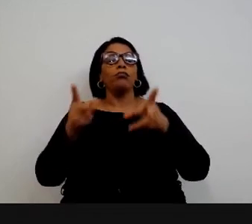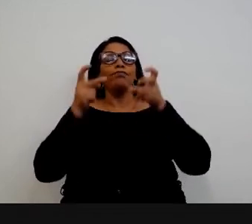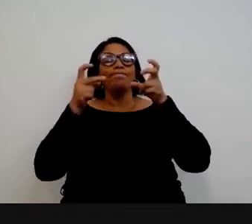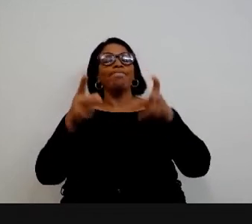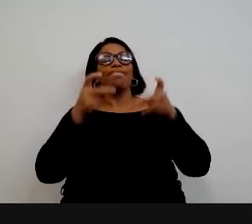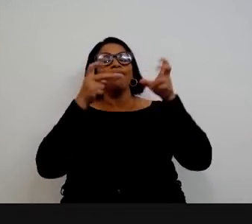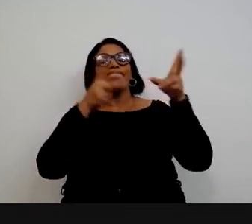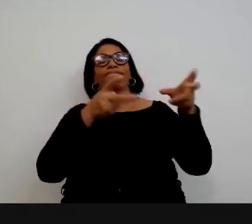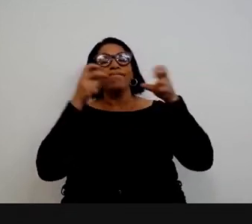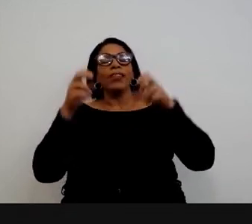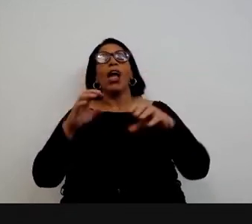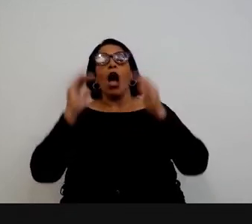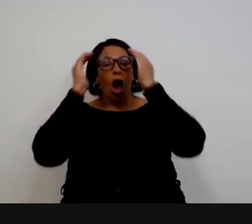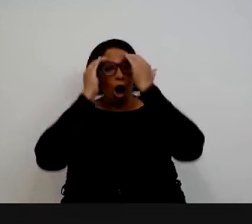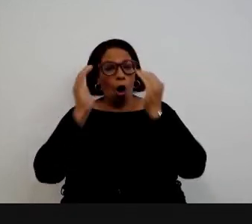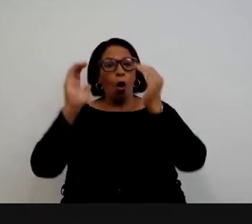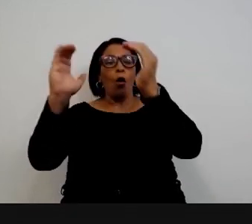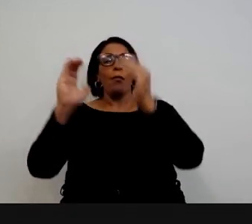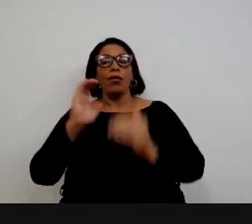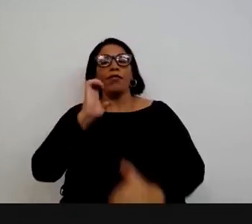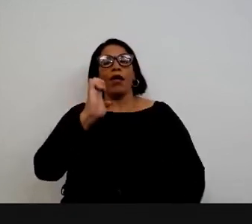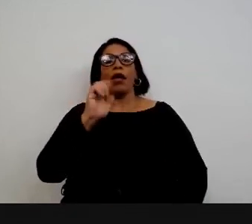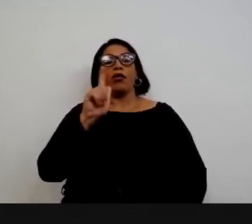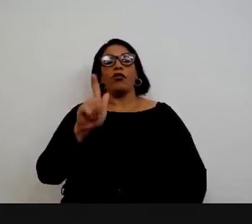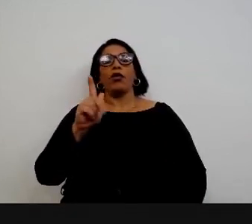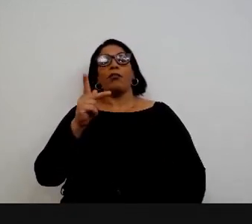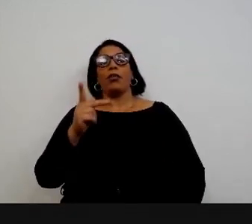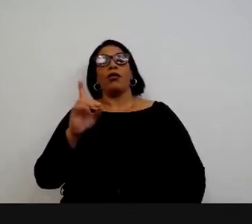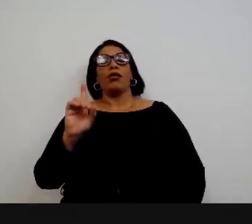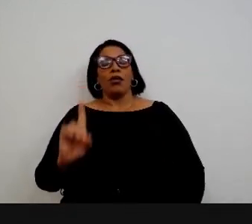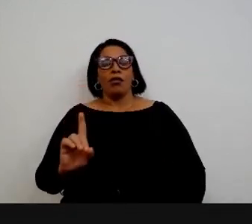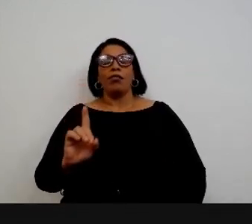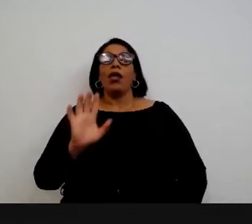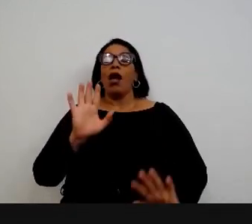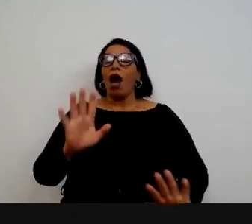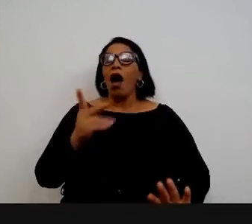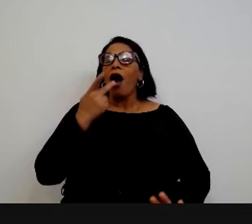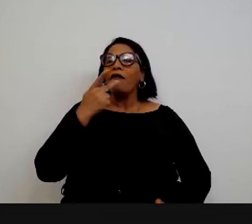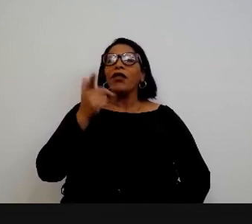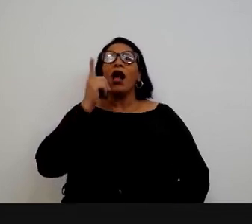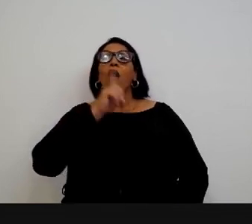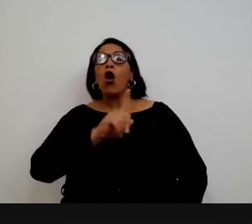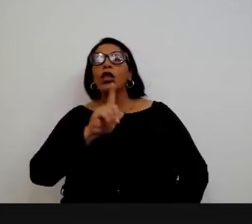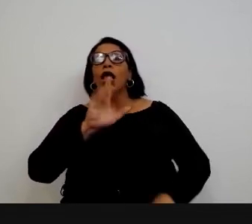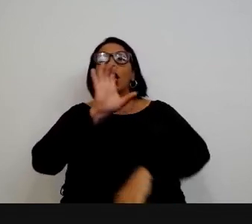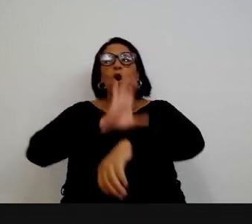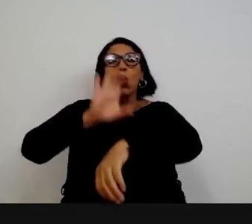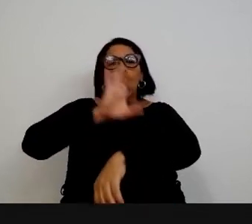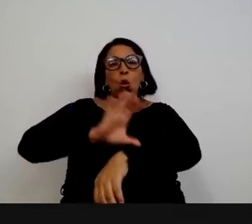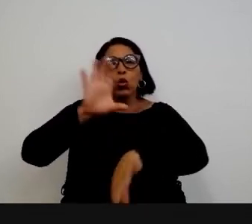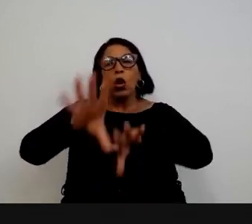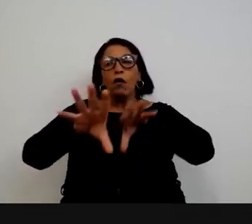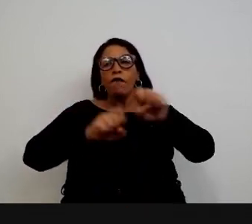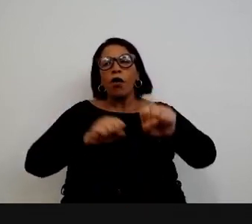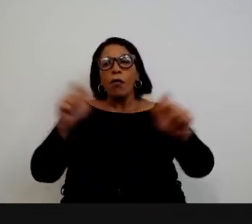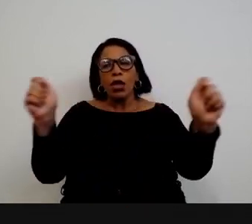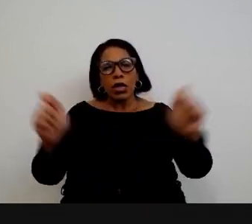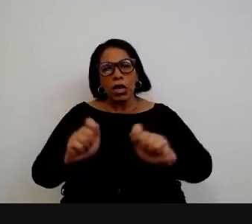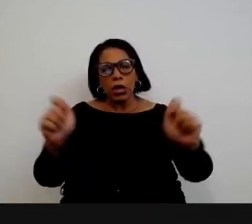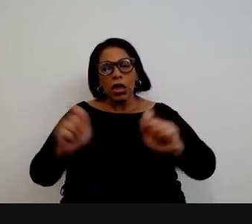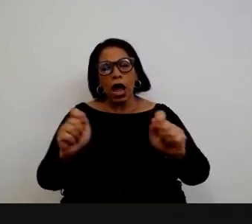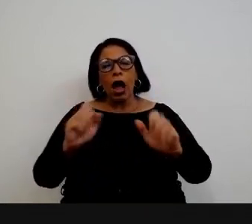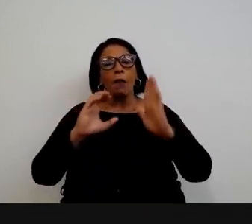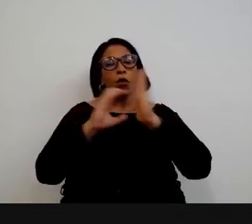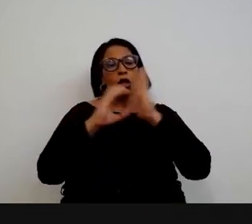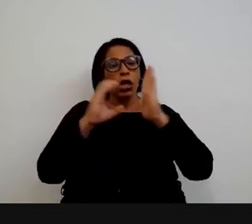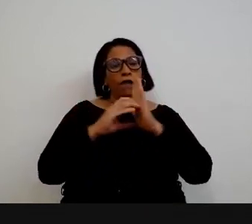observar a LGPD aí chega para o Enab para falar será que a gente consegue fazer uma capacitação para isso para os servidores